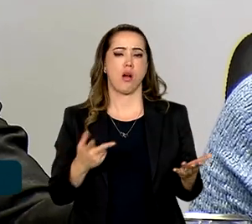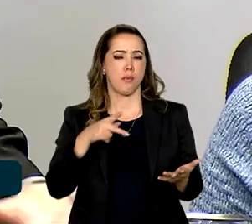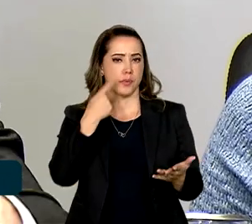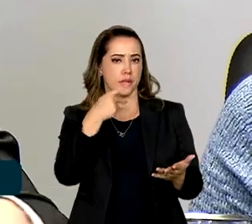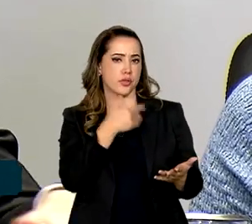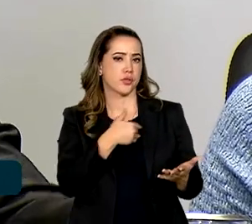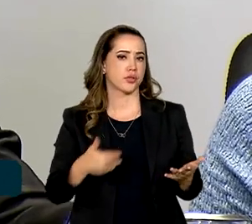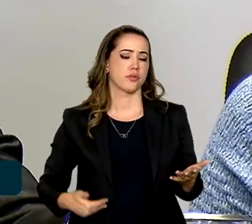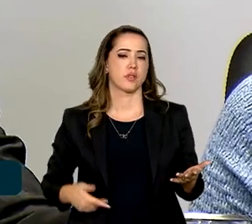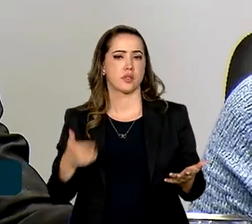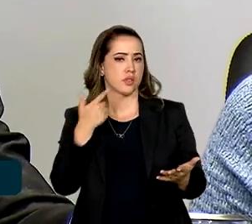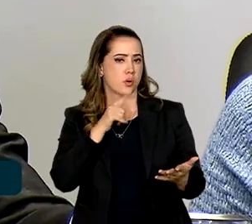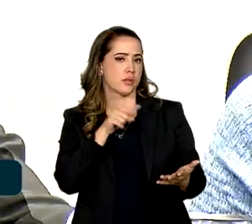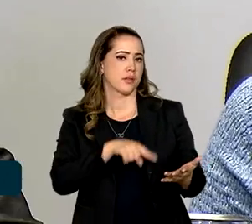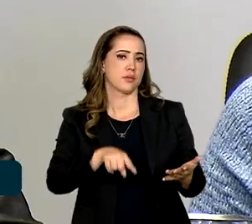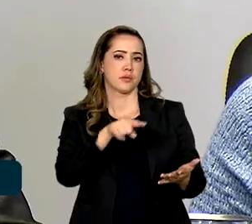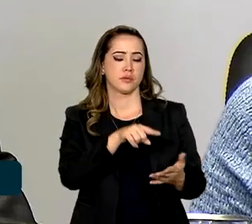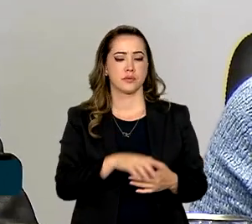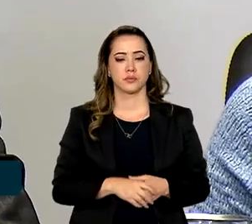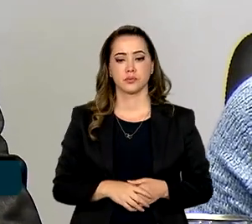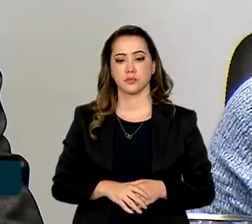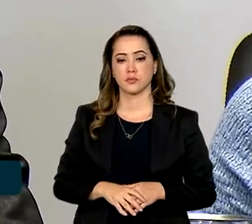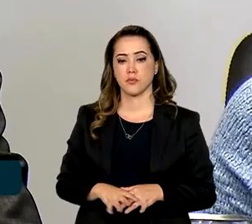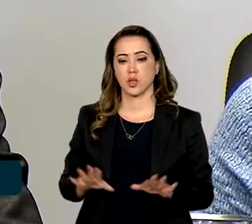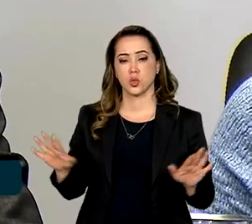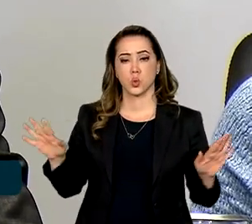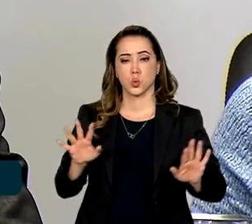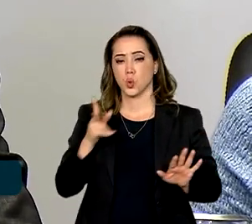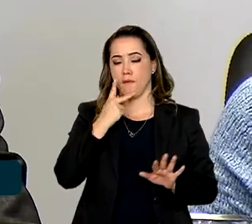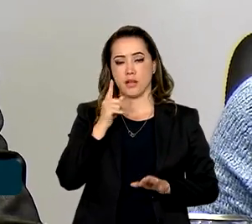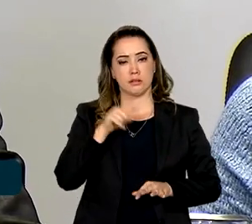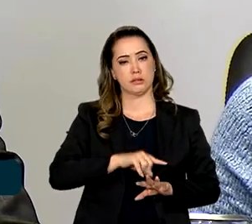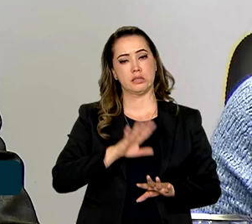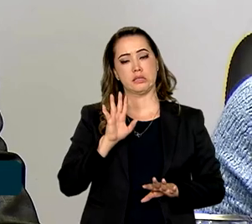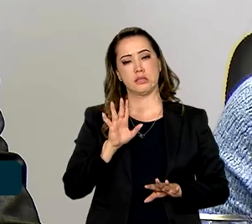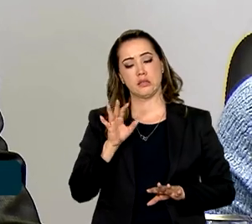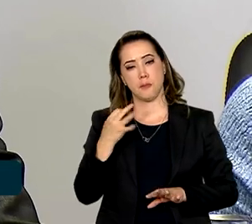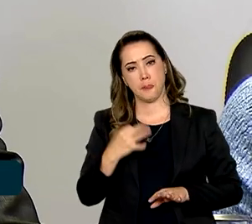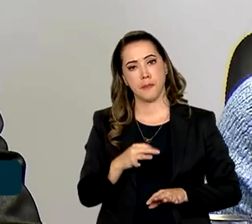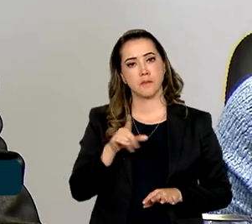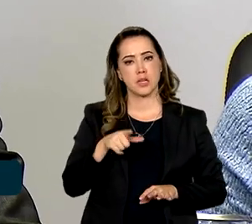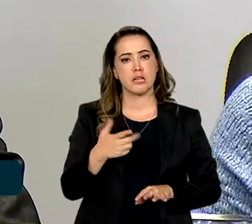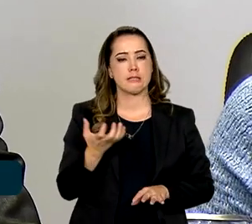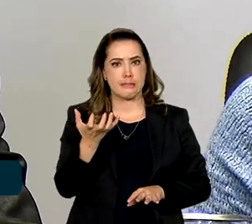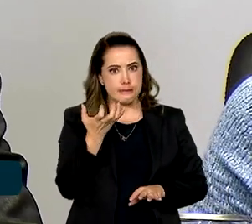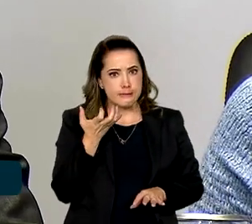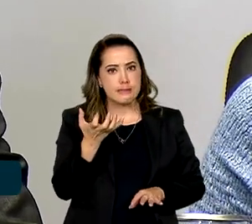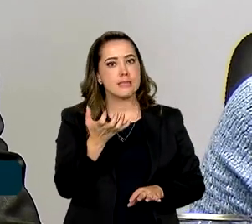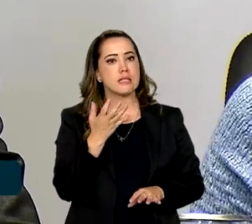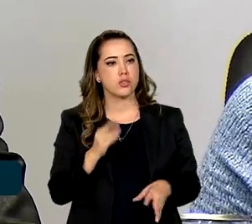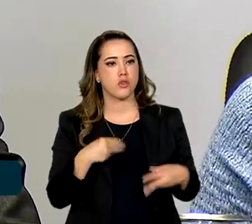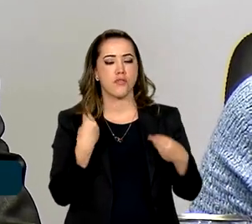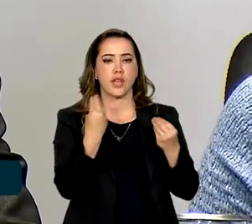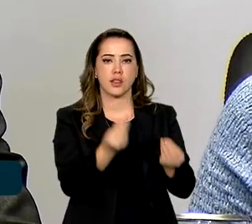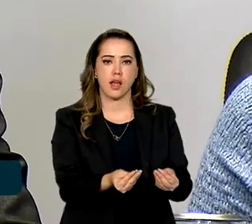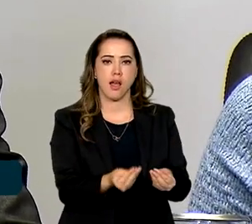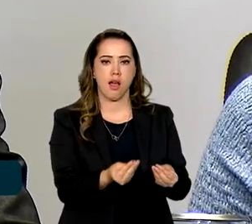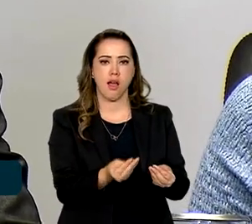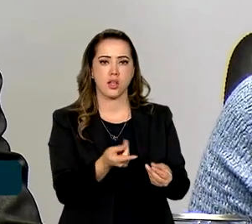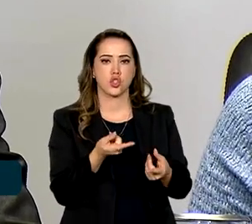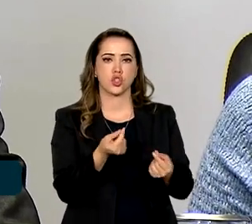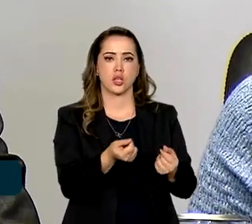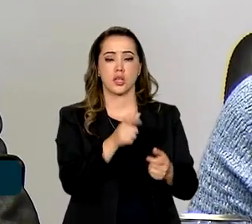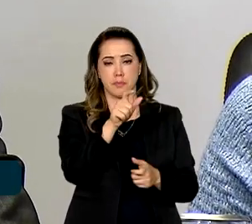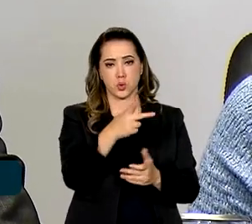pública você faz uma coisa dessas? Não estou aqui dizendo que foi intencionalmente dado o auxílio para quem não